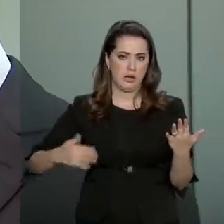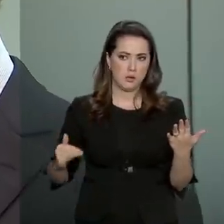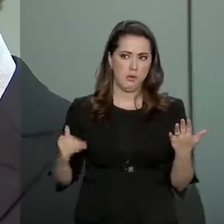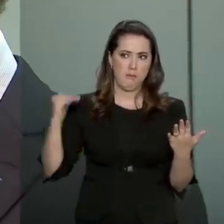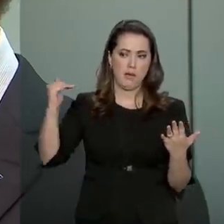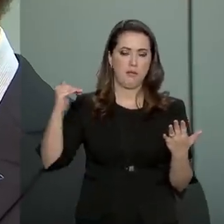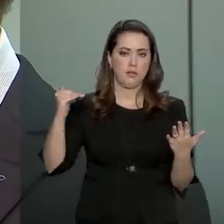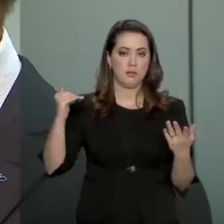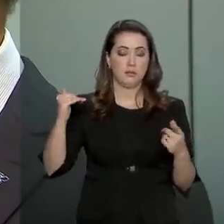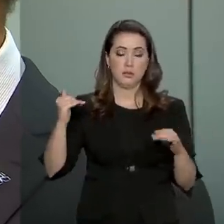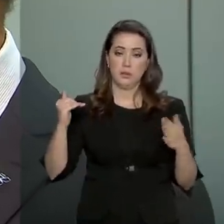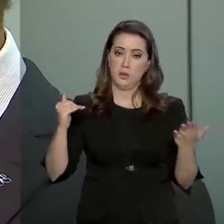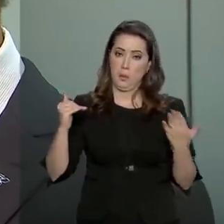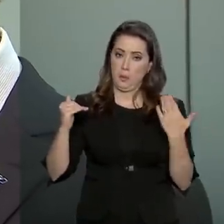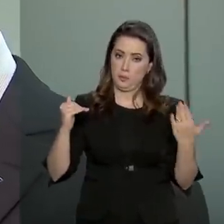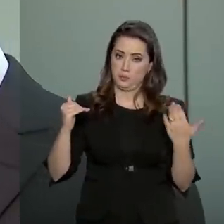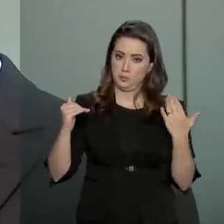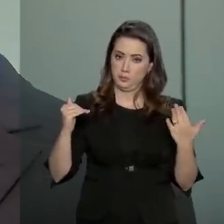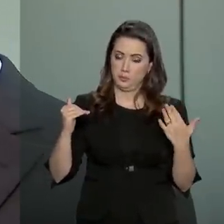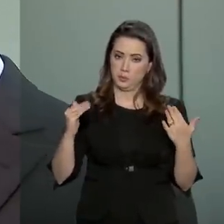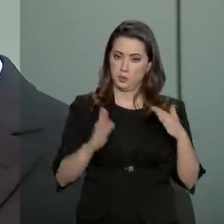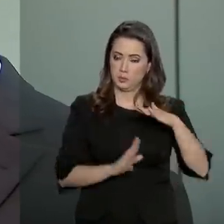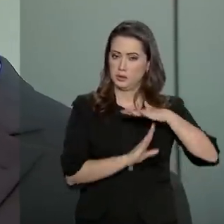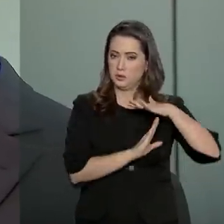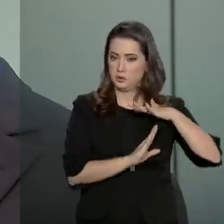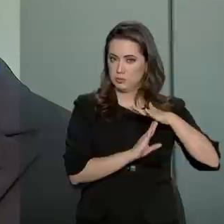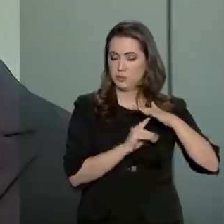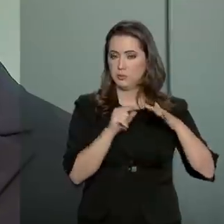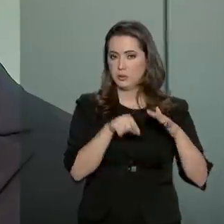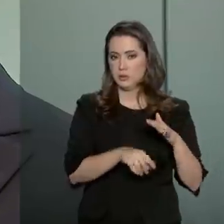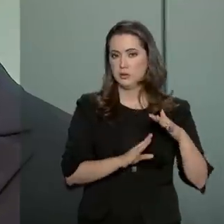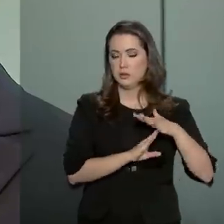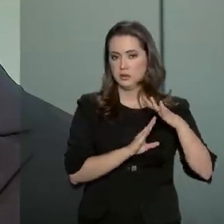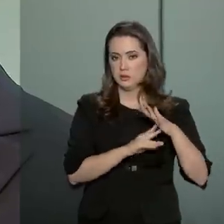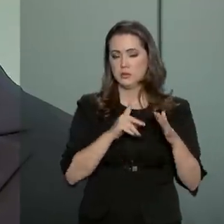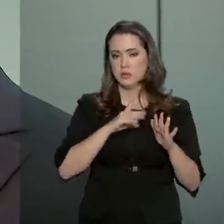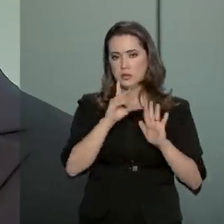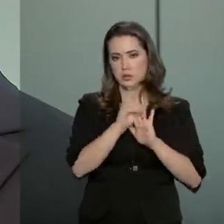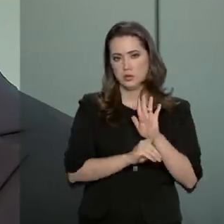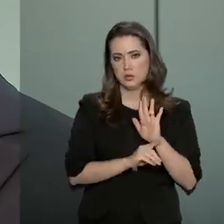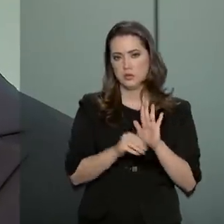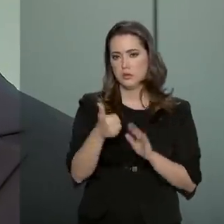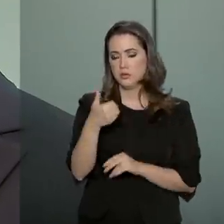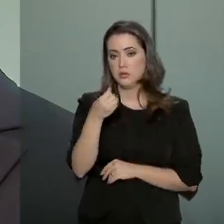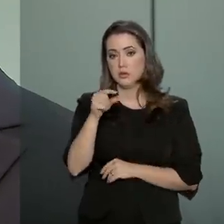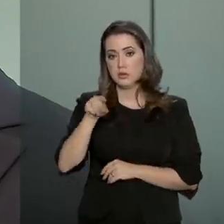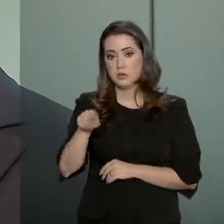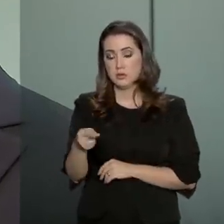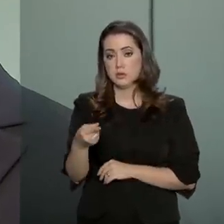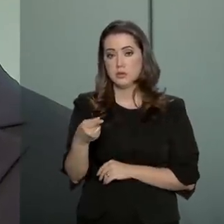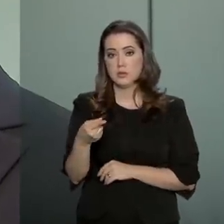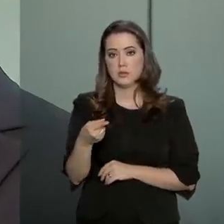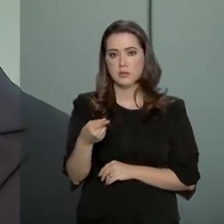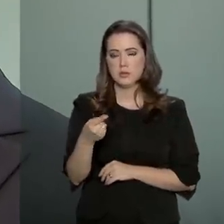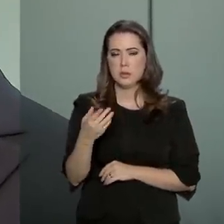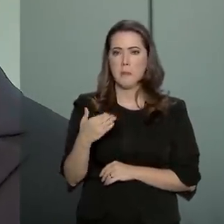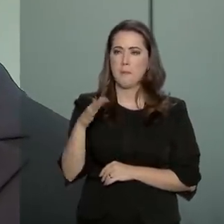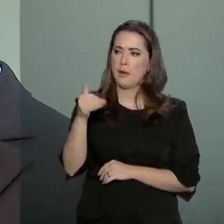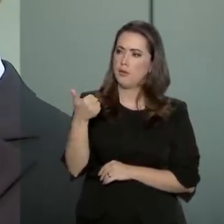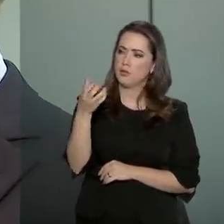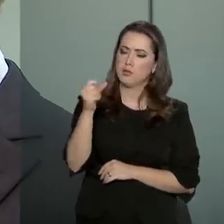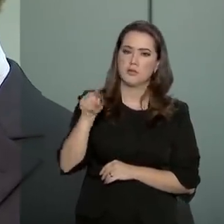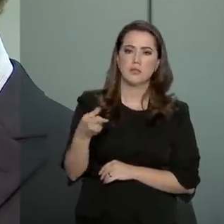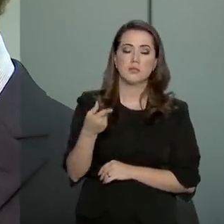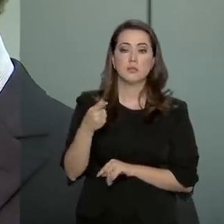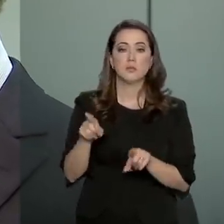maiores do que aquele limite que ele tem direito, de 16 mil, pouco mais de 16